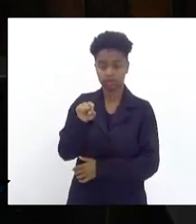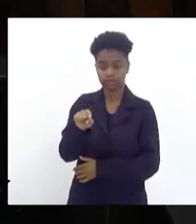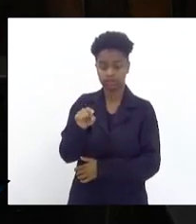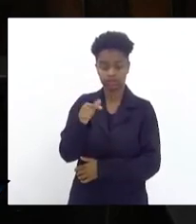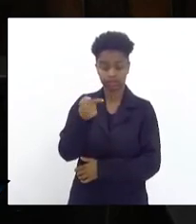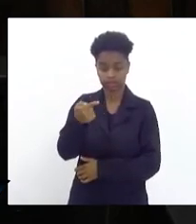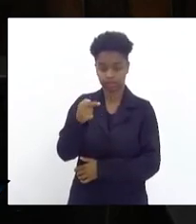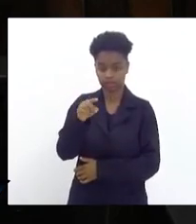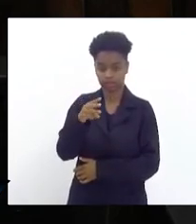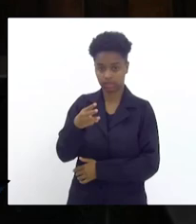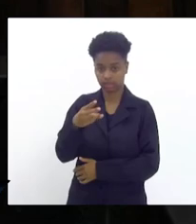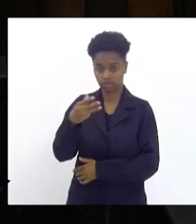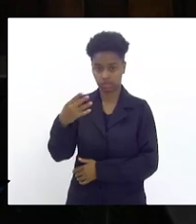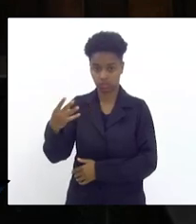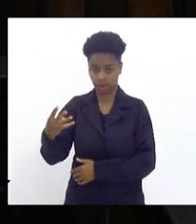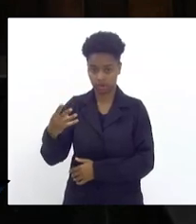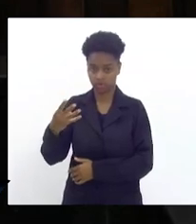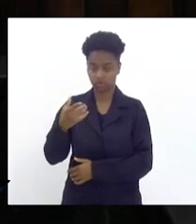de 2012,